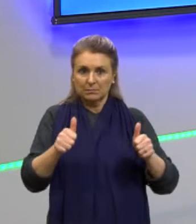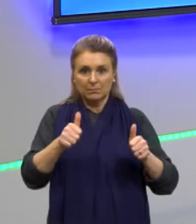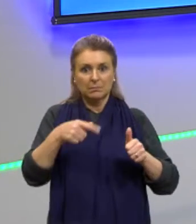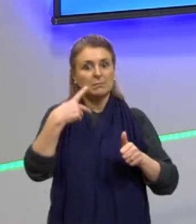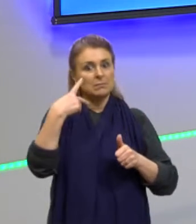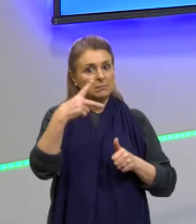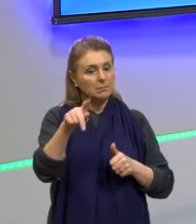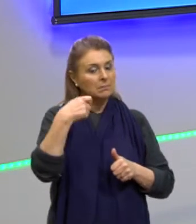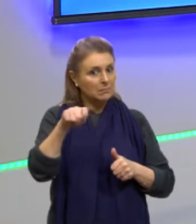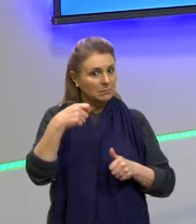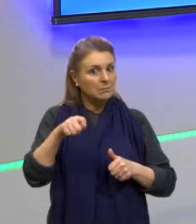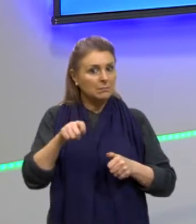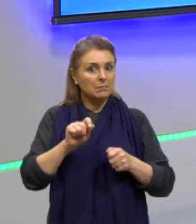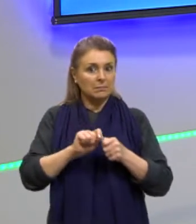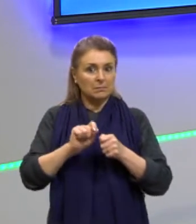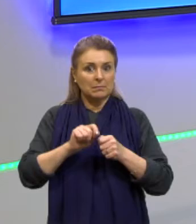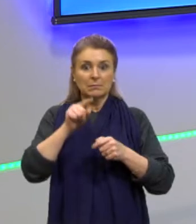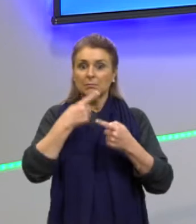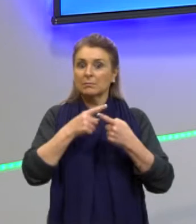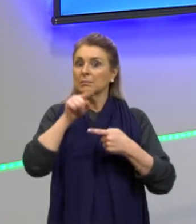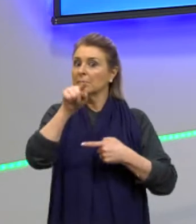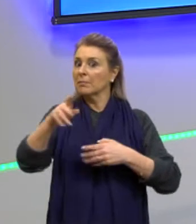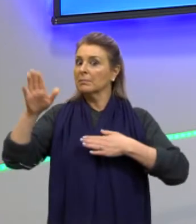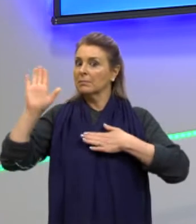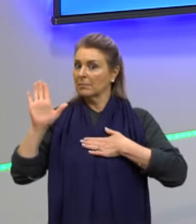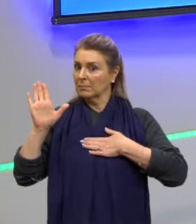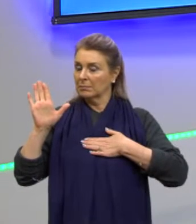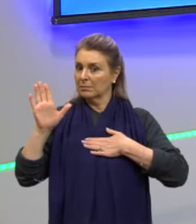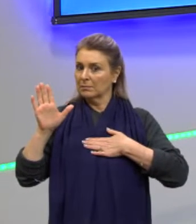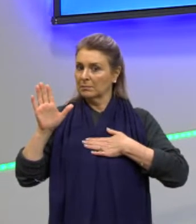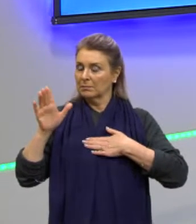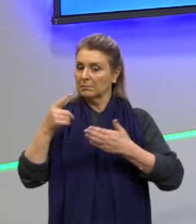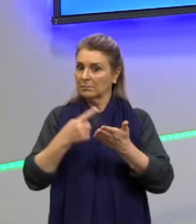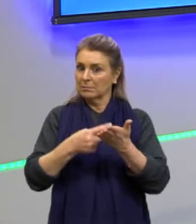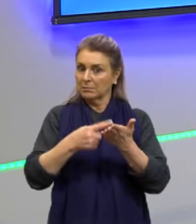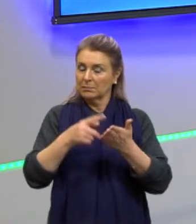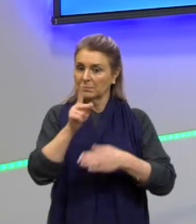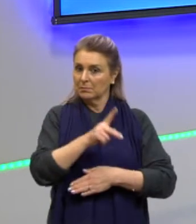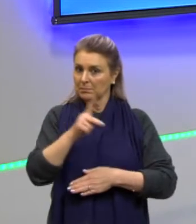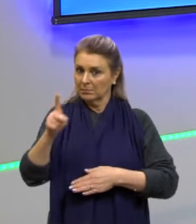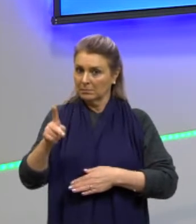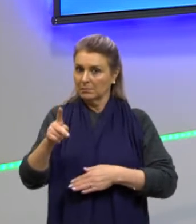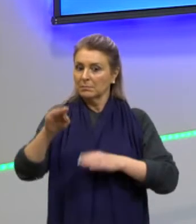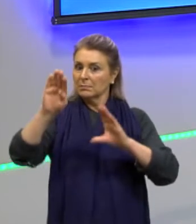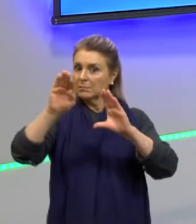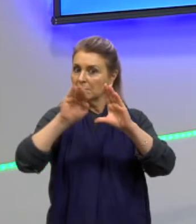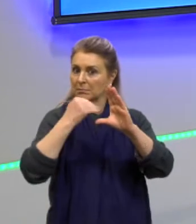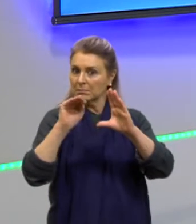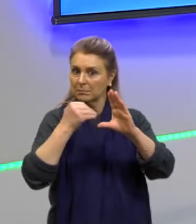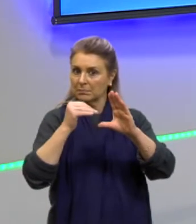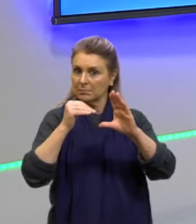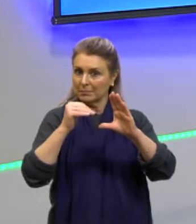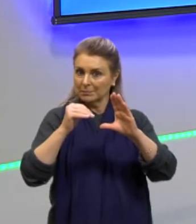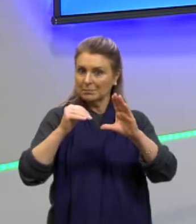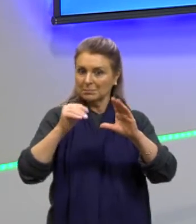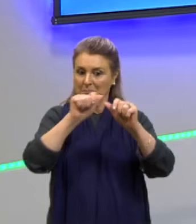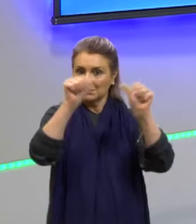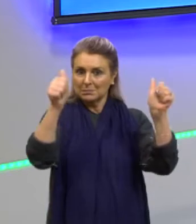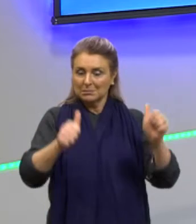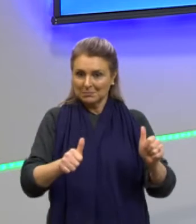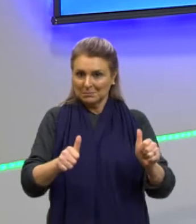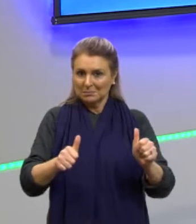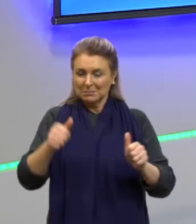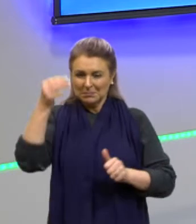assim, já me prometeram que vão me mandar. Então, me mandem os mapas que vocês fizeram aí, os mapas mentais de matemática. Certo?